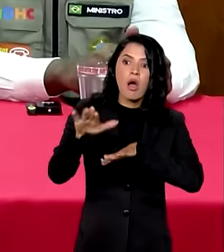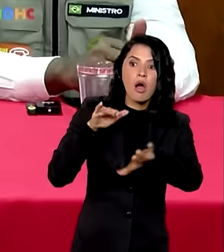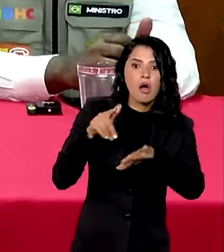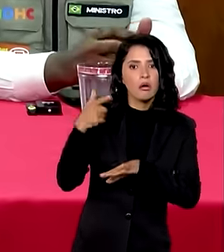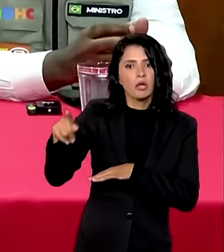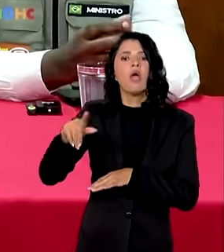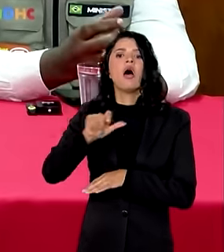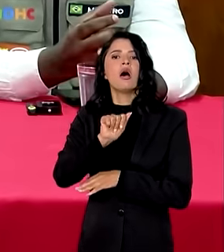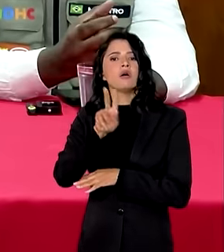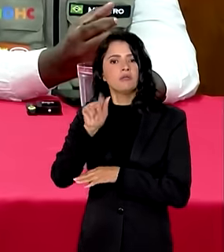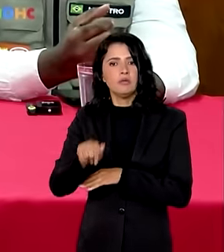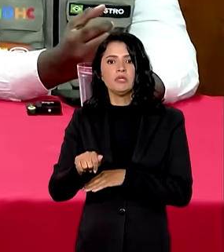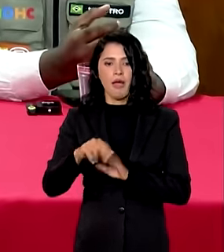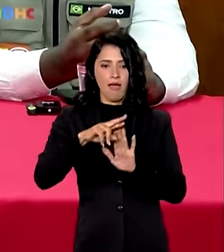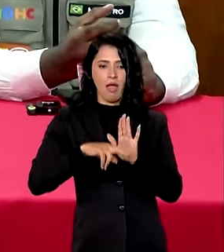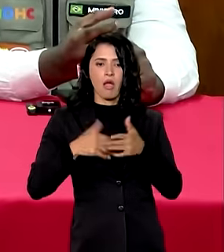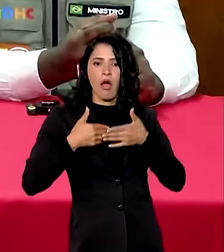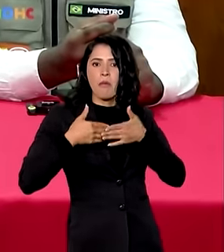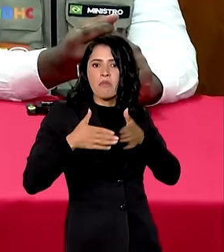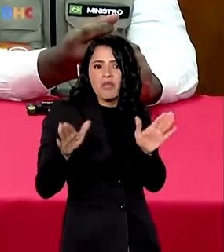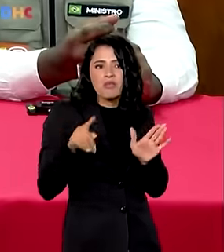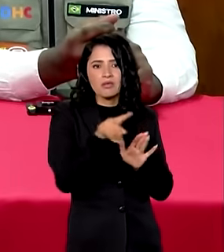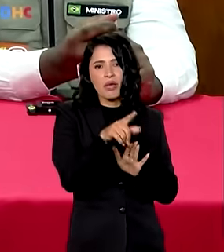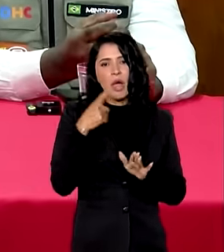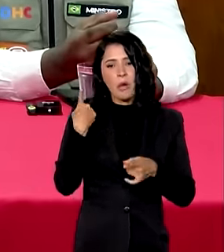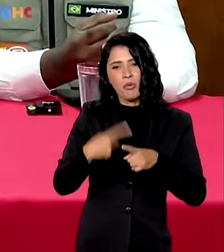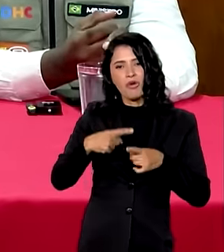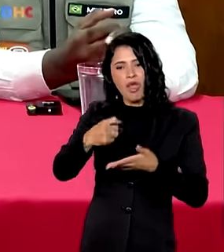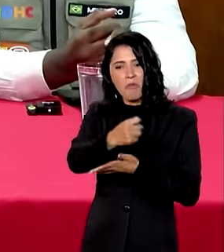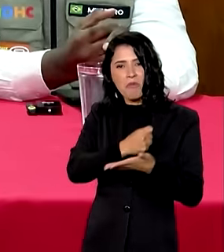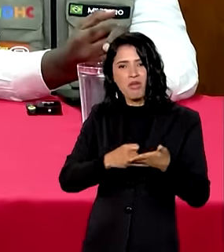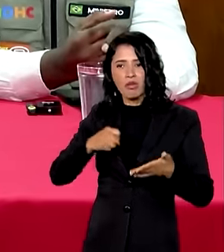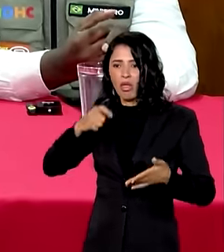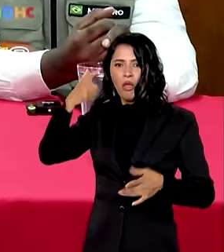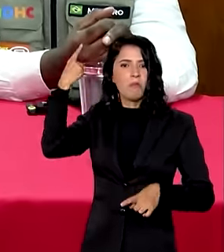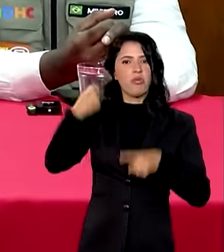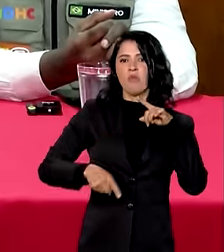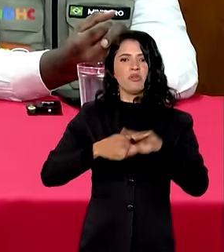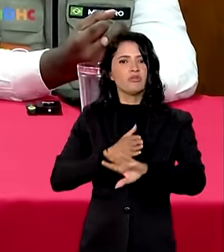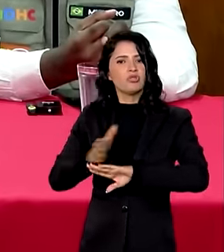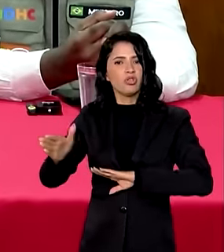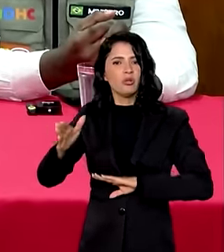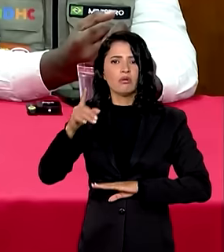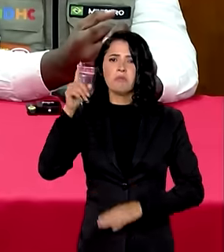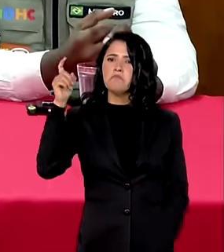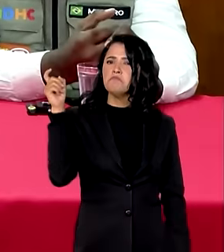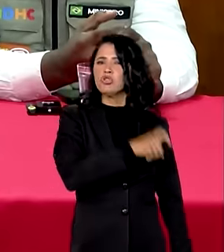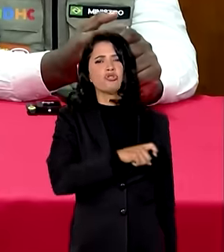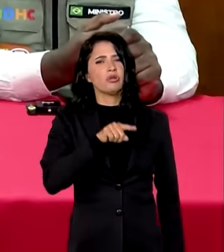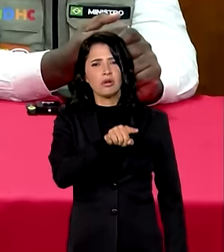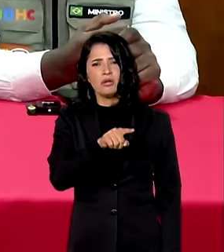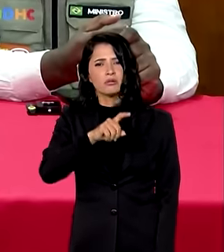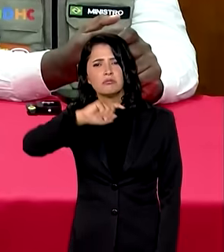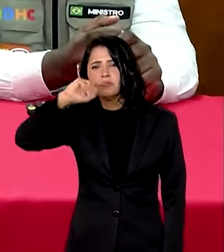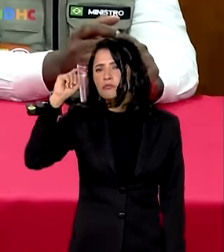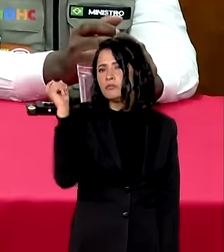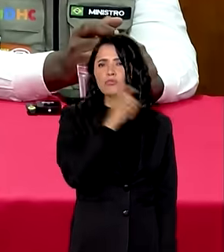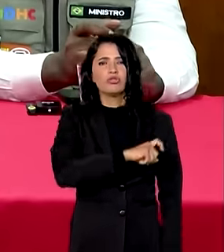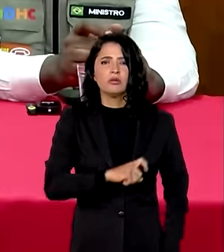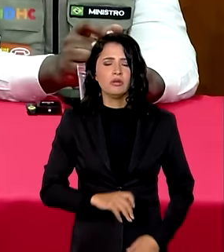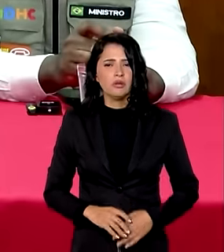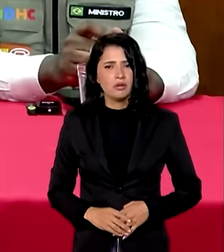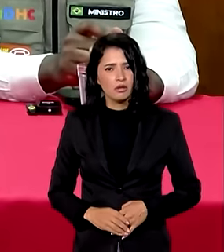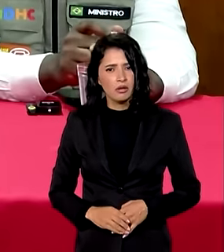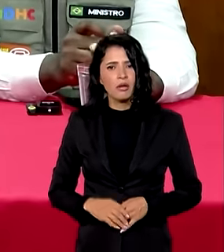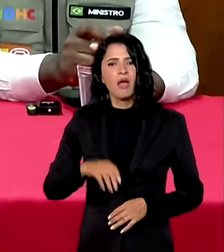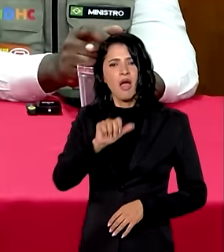suas regras, porque os remédios e os insumos estavam sendo impedidos. É mentira isso. É uma mentira. A